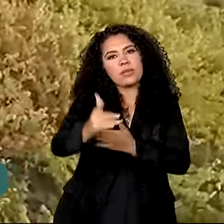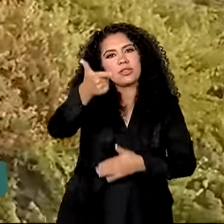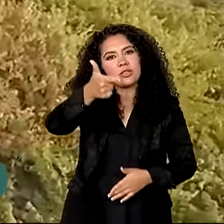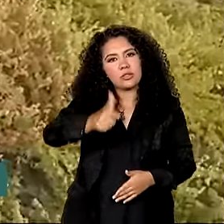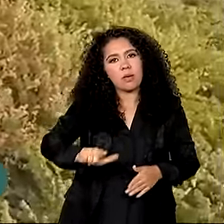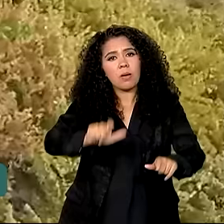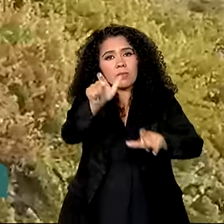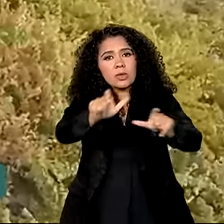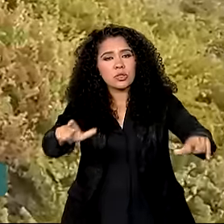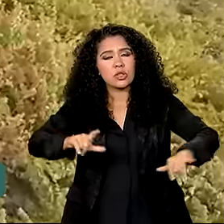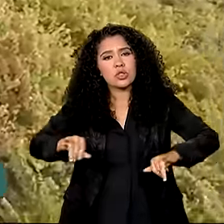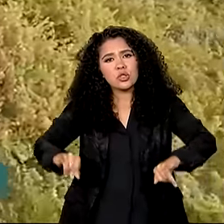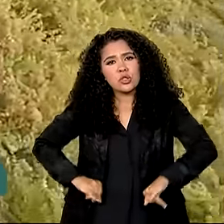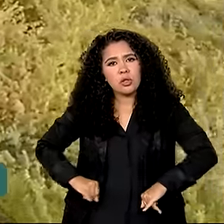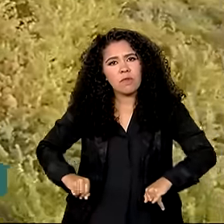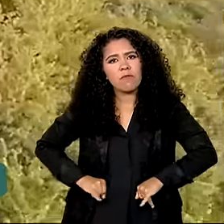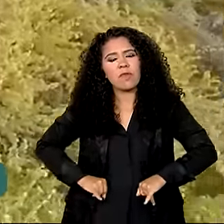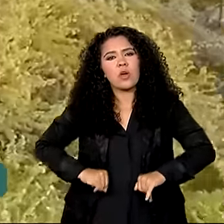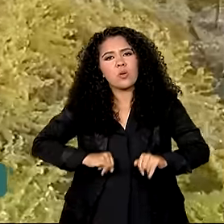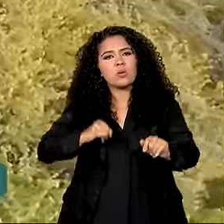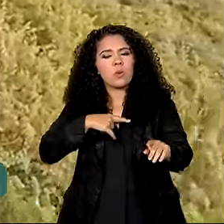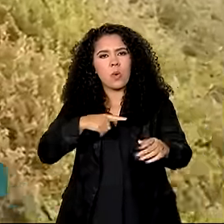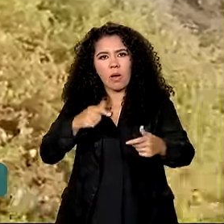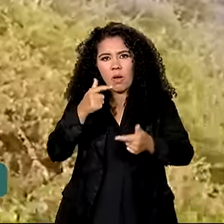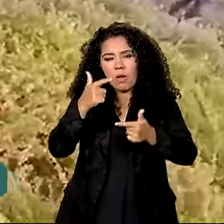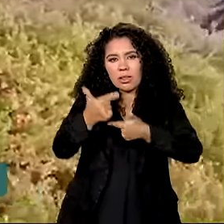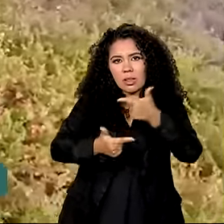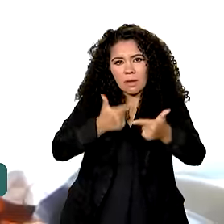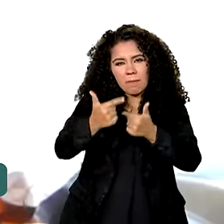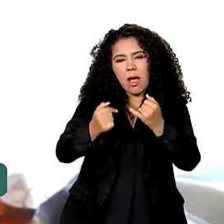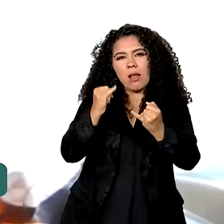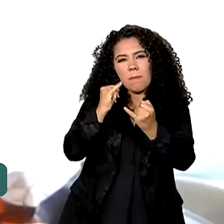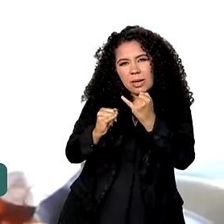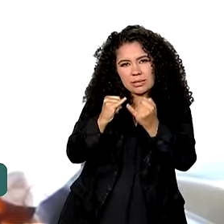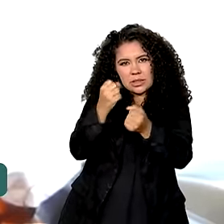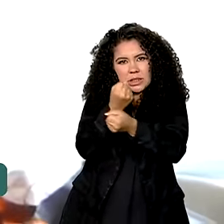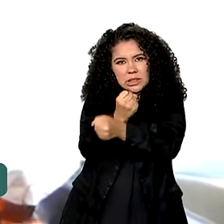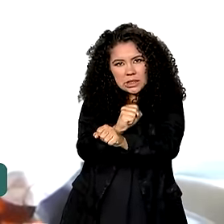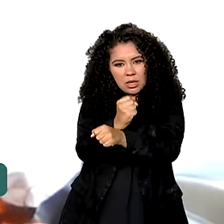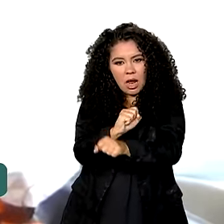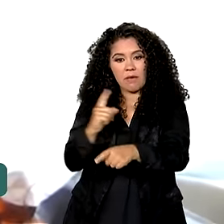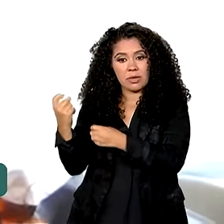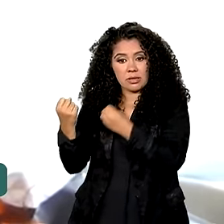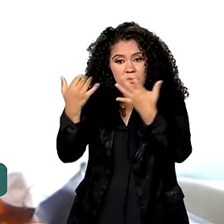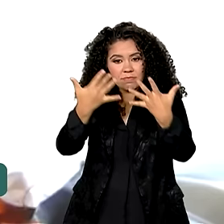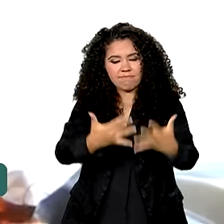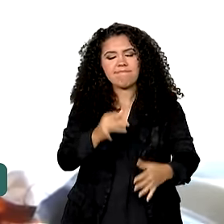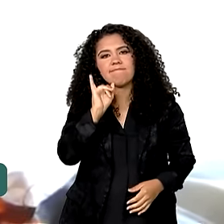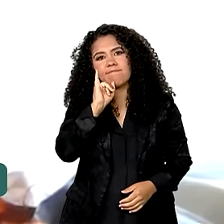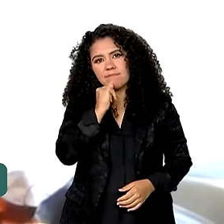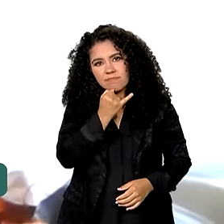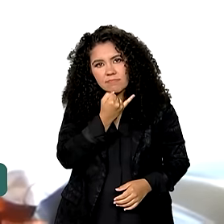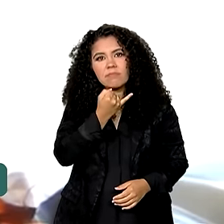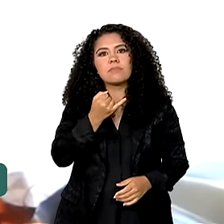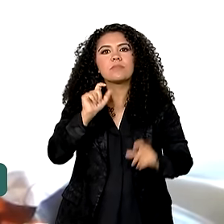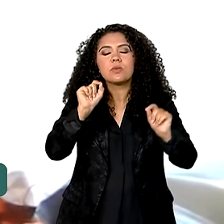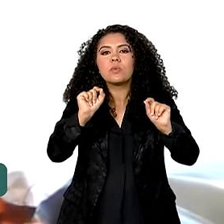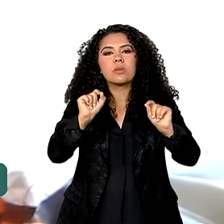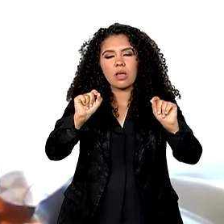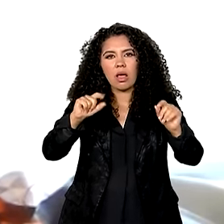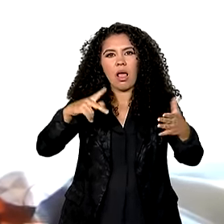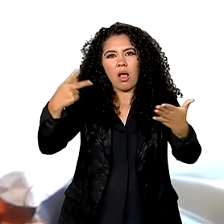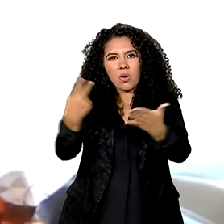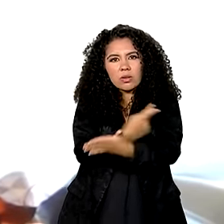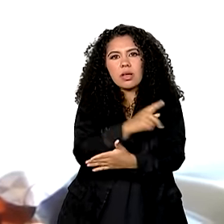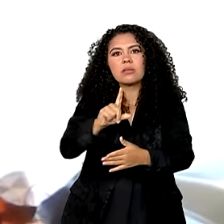sofreu com a exploração da escravidão contemporânea. É estimular e fomentar a formação de associações de